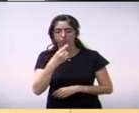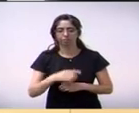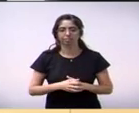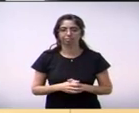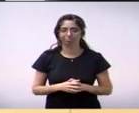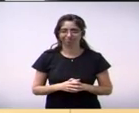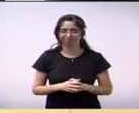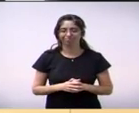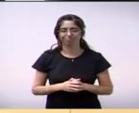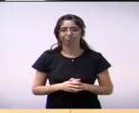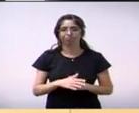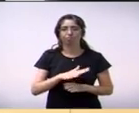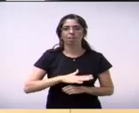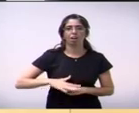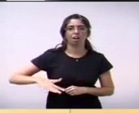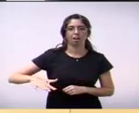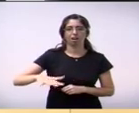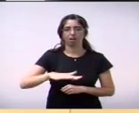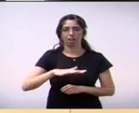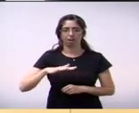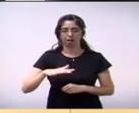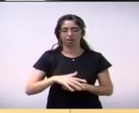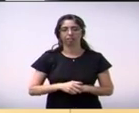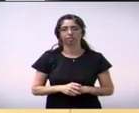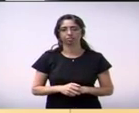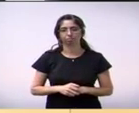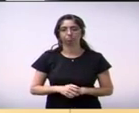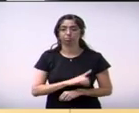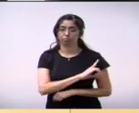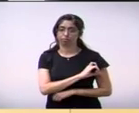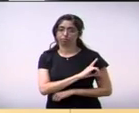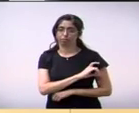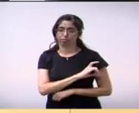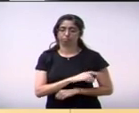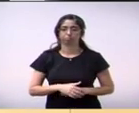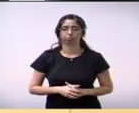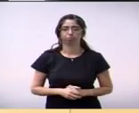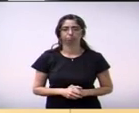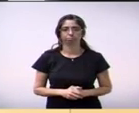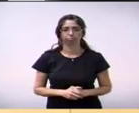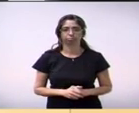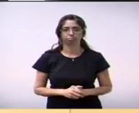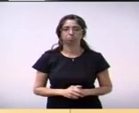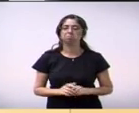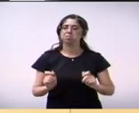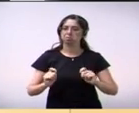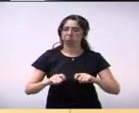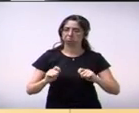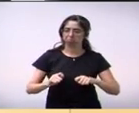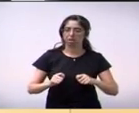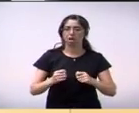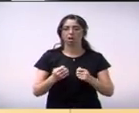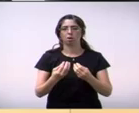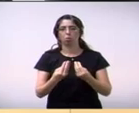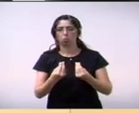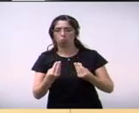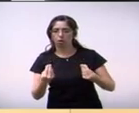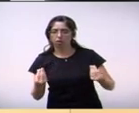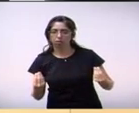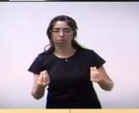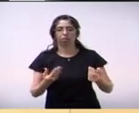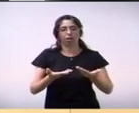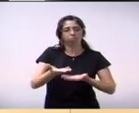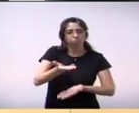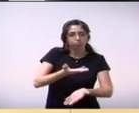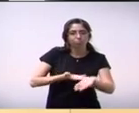categoria. E, com certeza, com essas 30 horas, elas estão podendo atender melhor a população. e